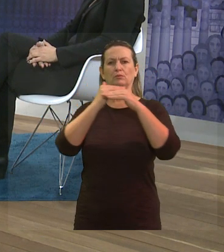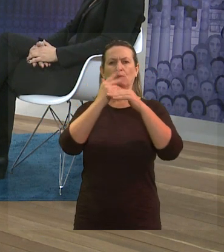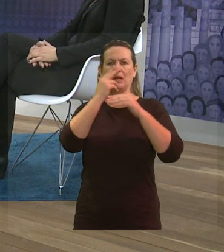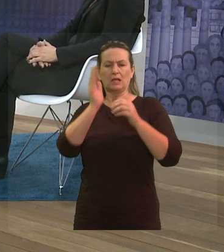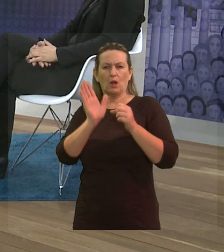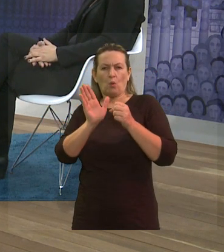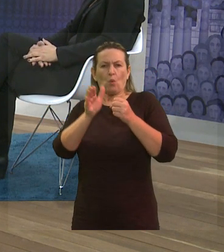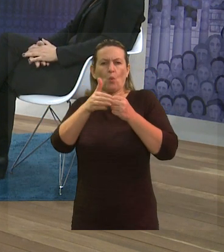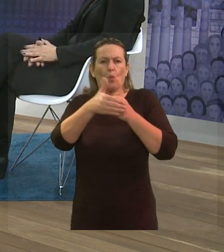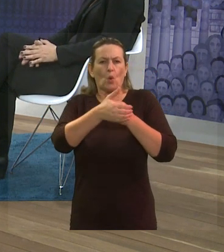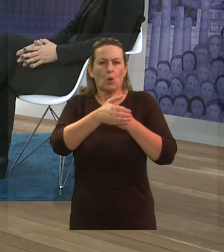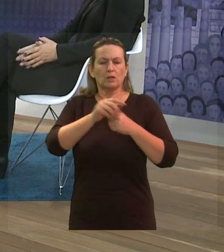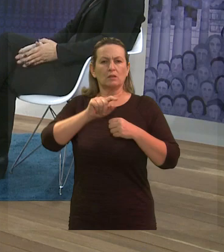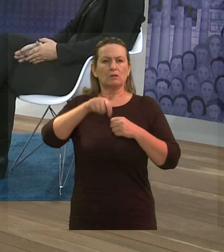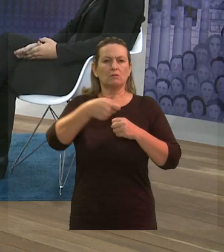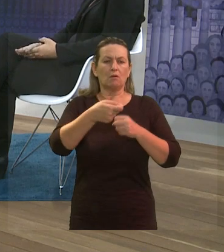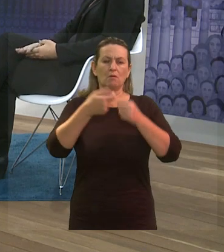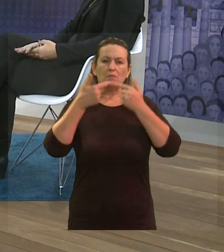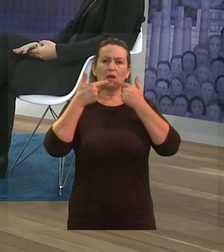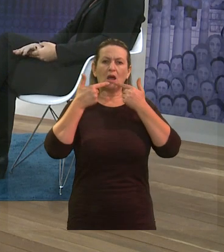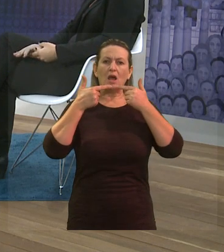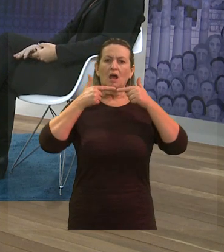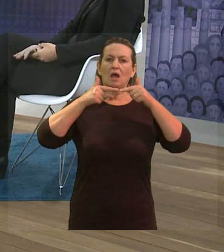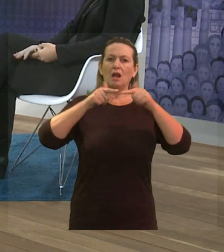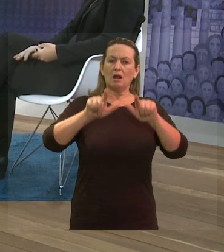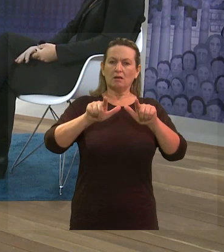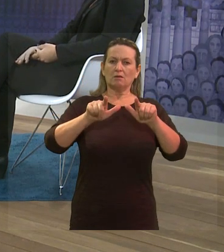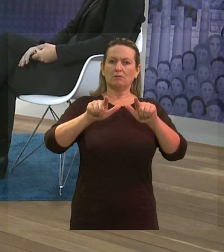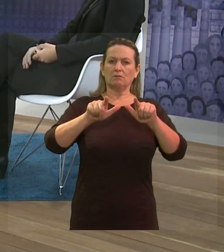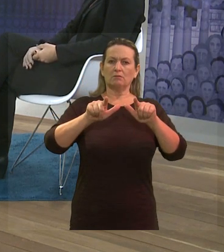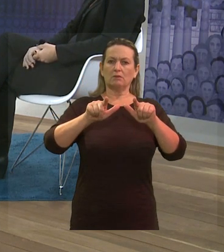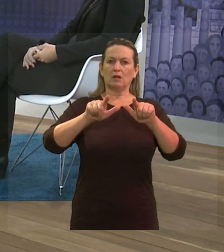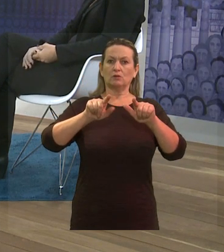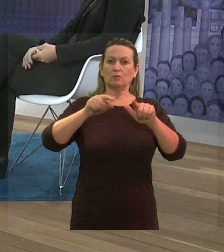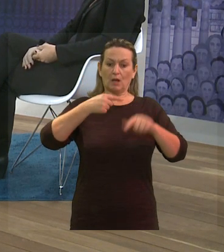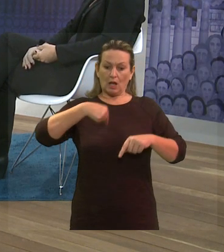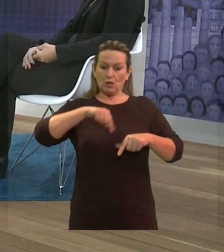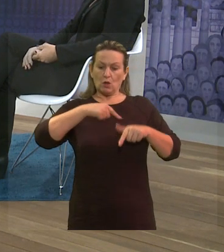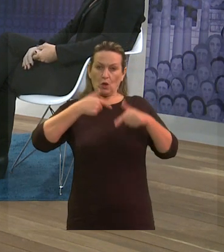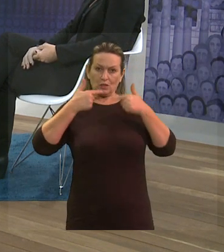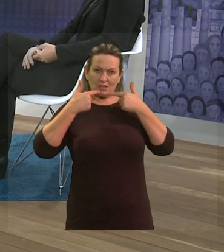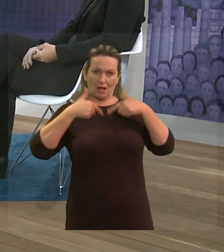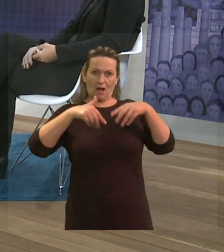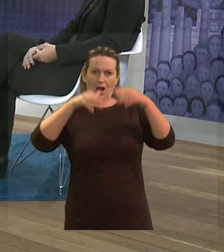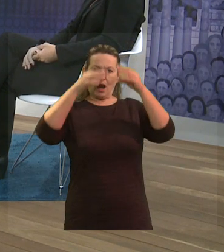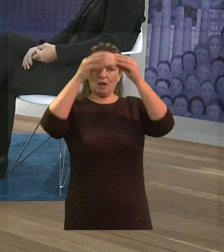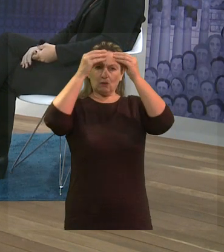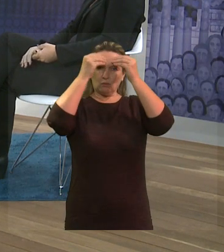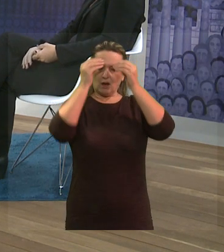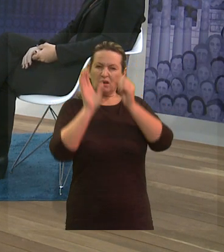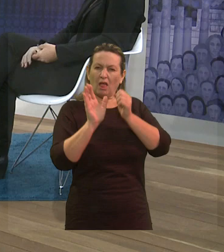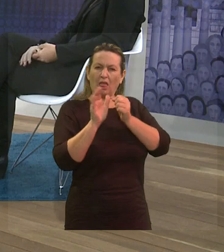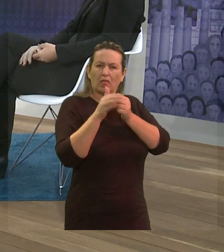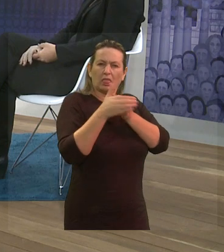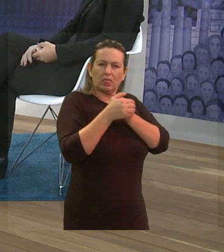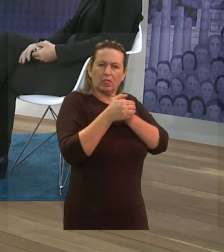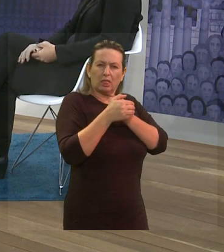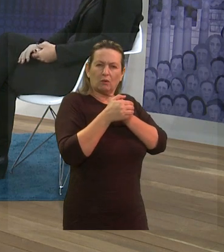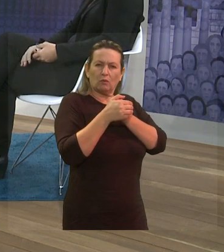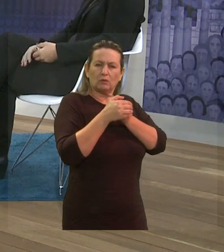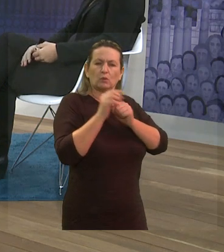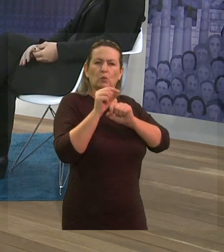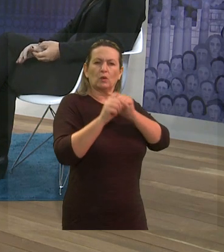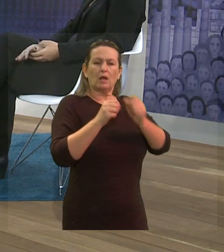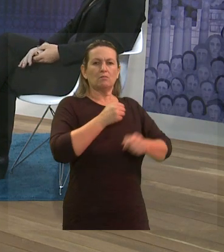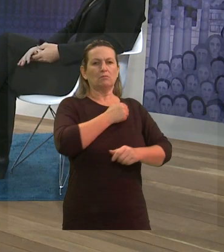questão da língua, essa questão da nossa linguagem, esconde esses preconceitos, né,